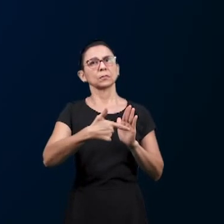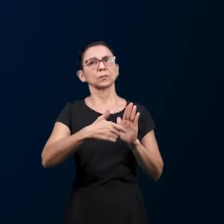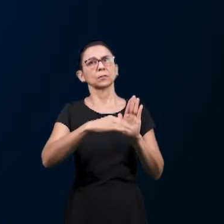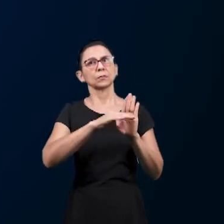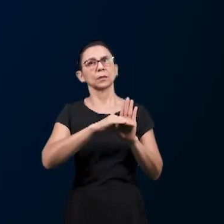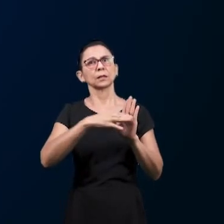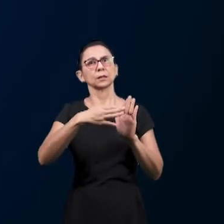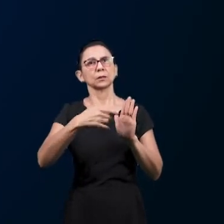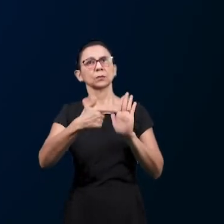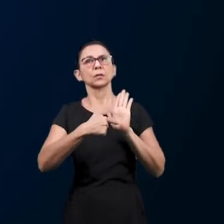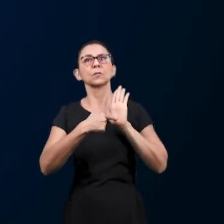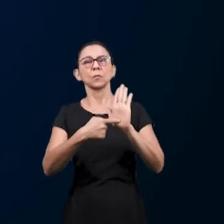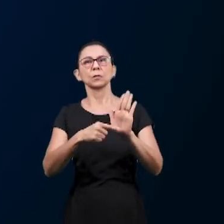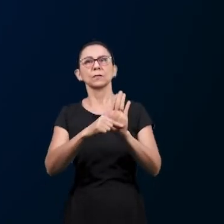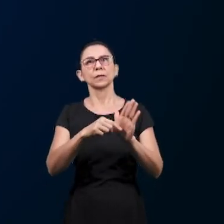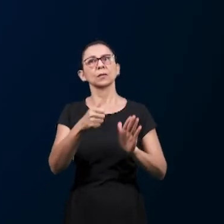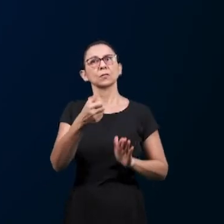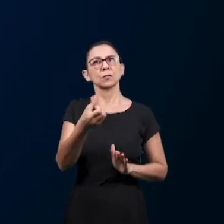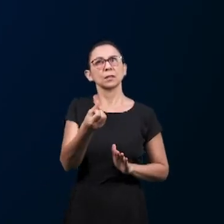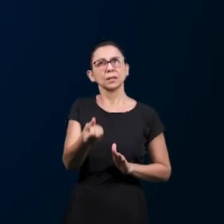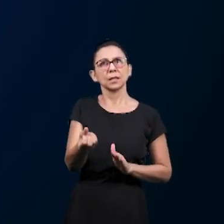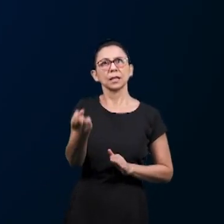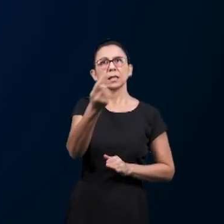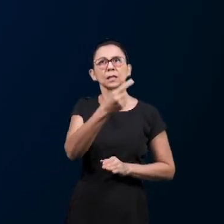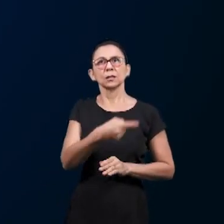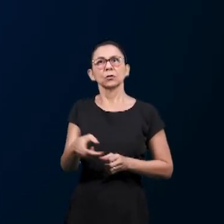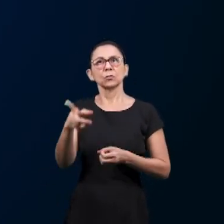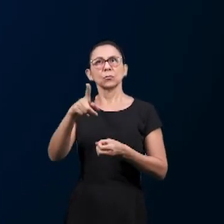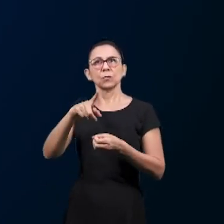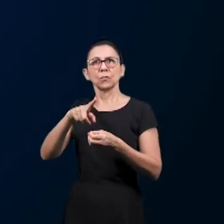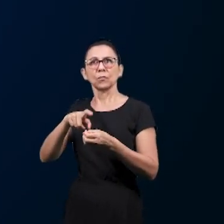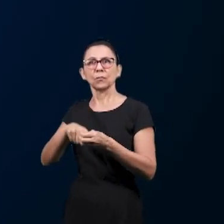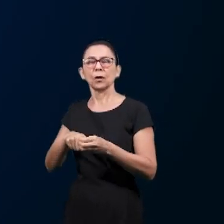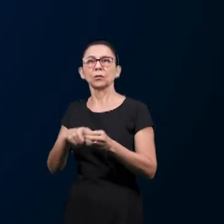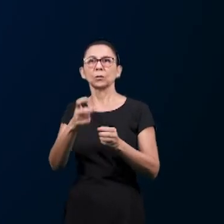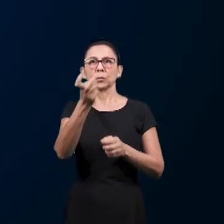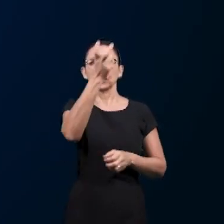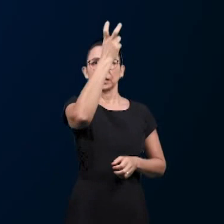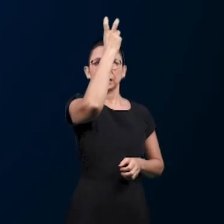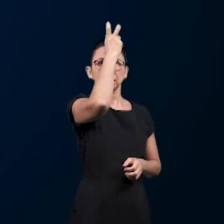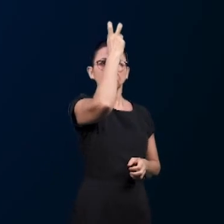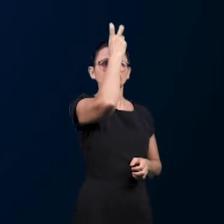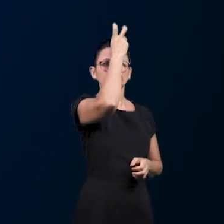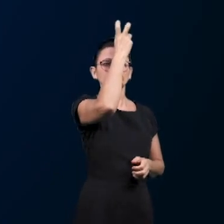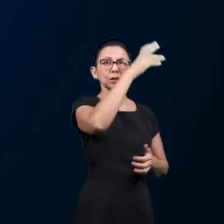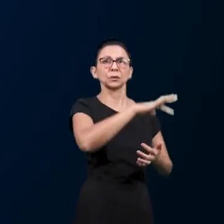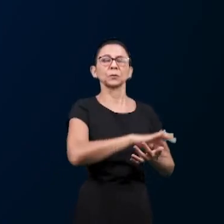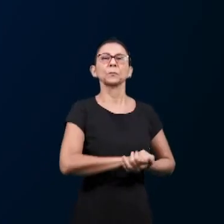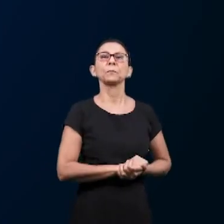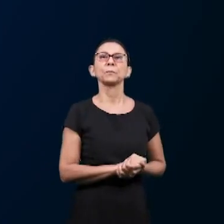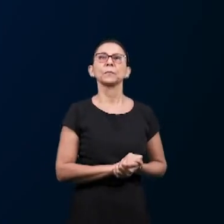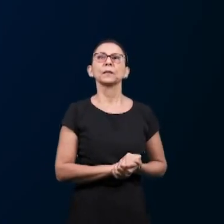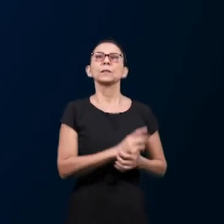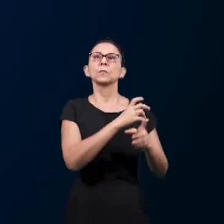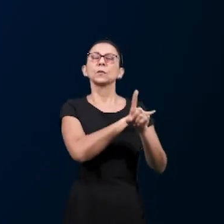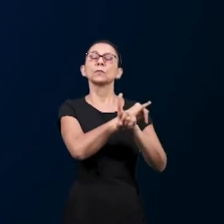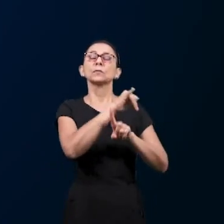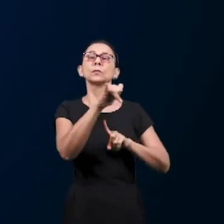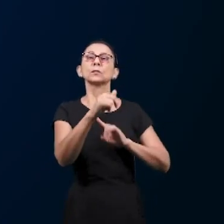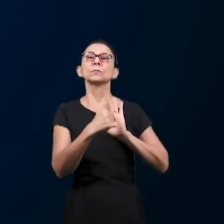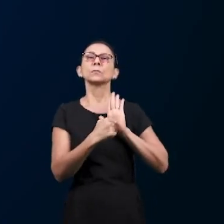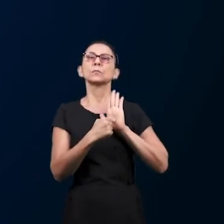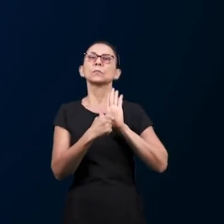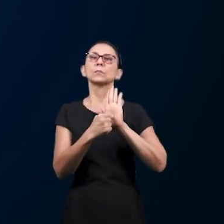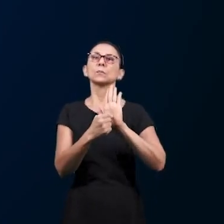regressa ao Egito, e aí o reconhece como governador do Egito. E isso profeticamente